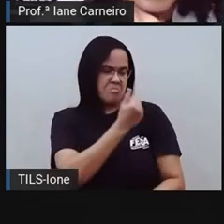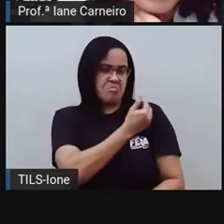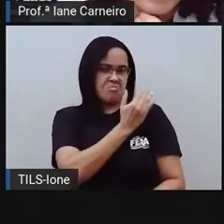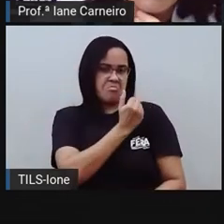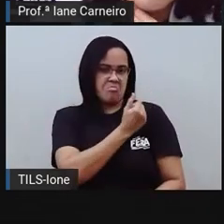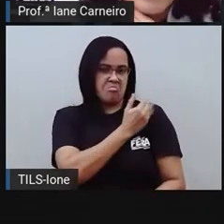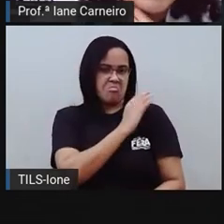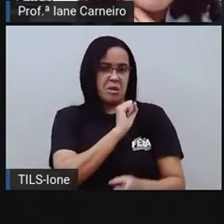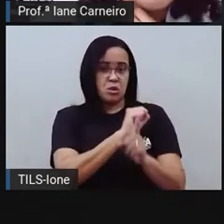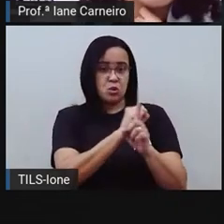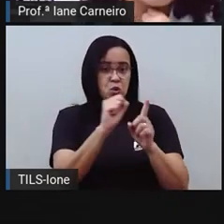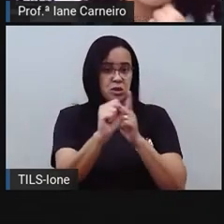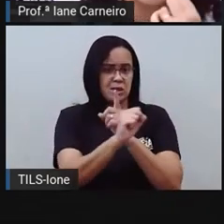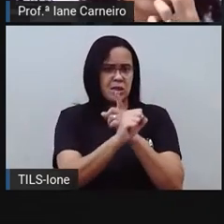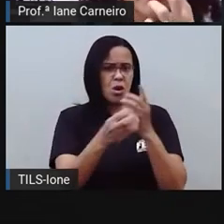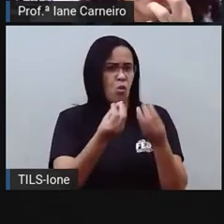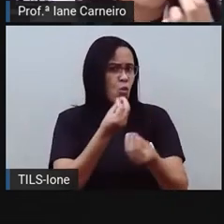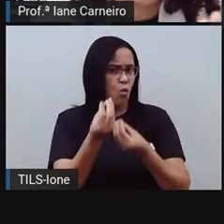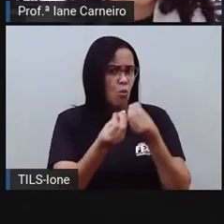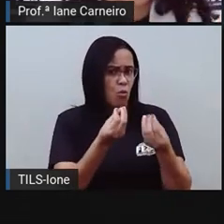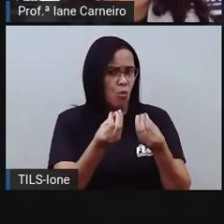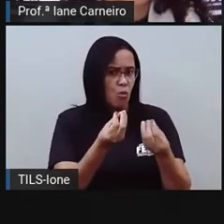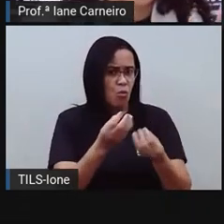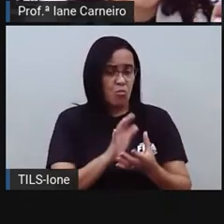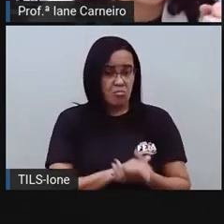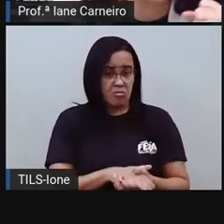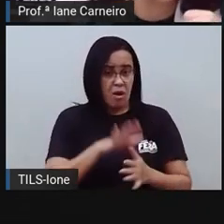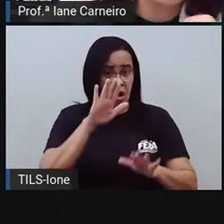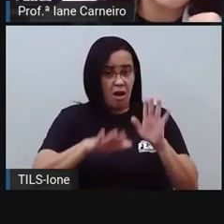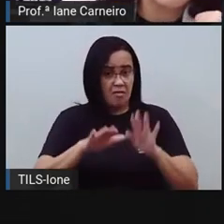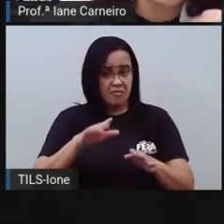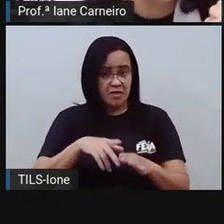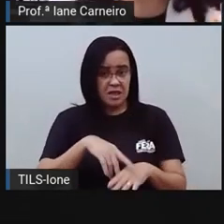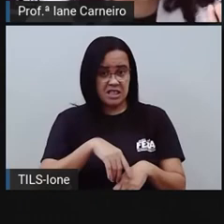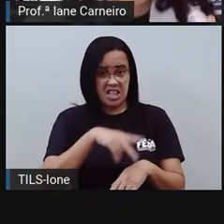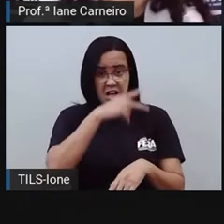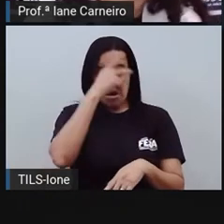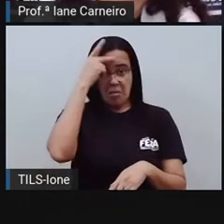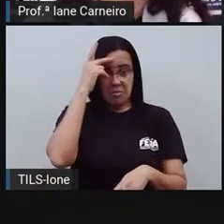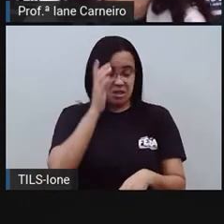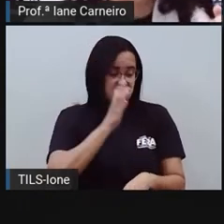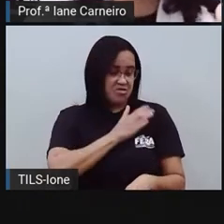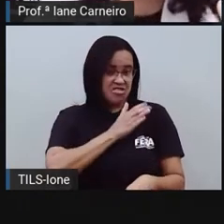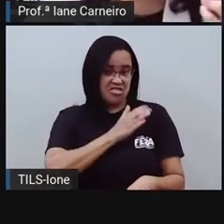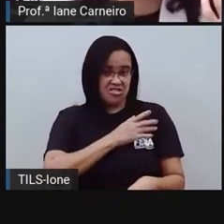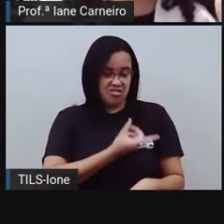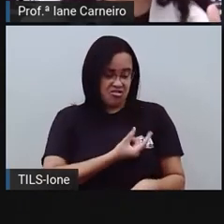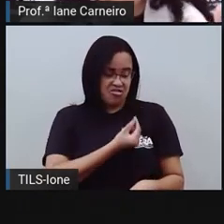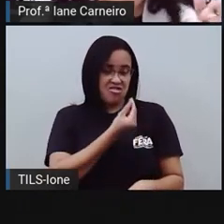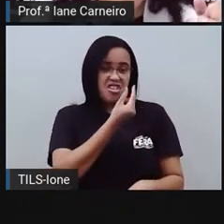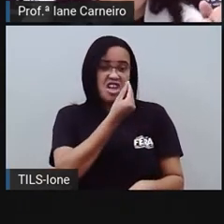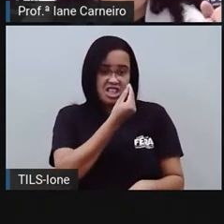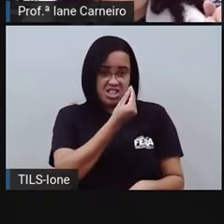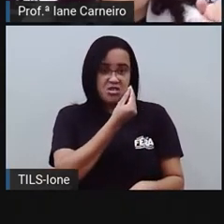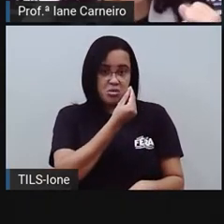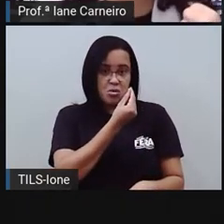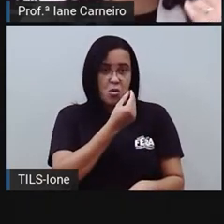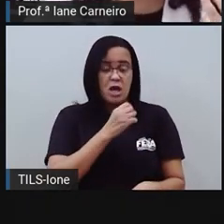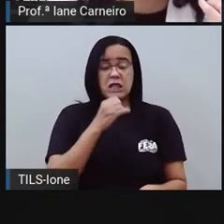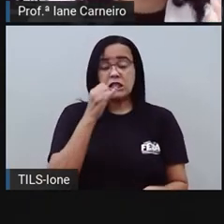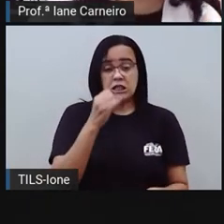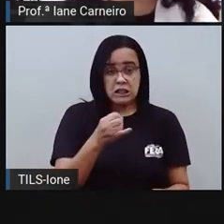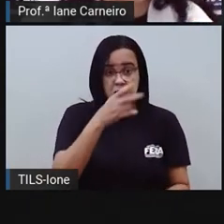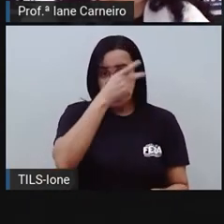quando acontece isso, né? Quando alguém tem um pouquinho mais dinheiro que o outro, de tratar mal, porque a pessoa se veste mais simples,